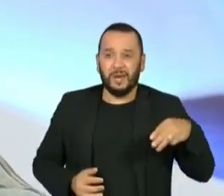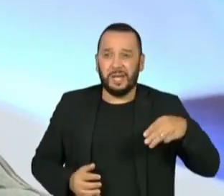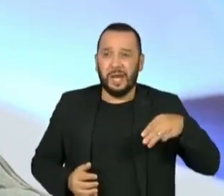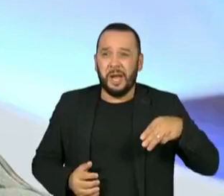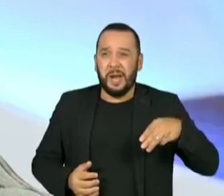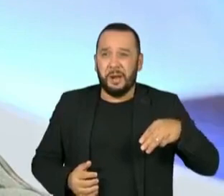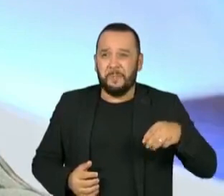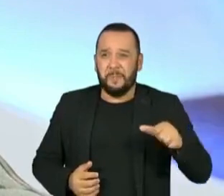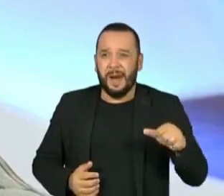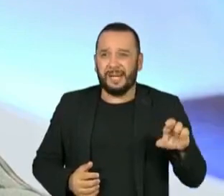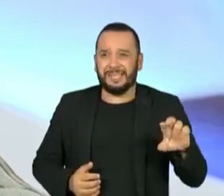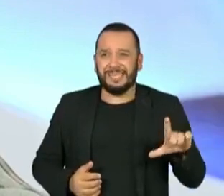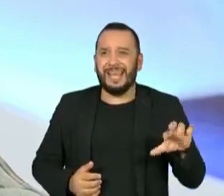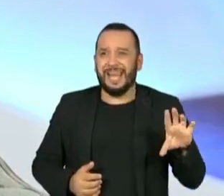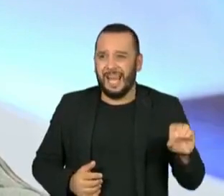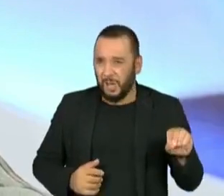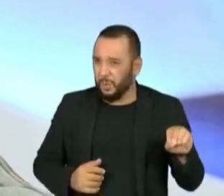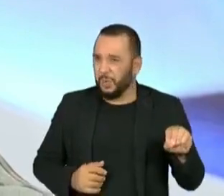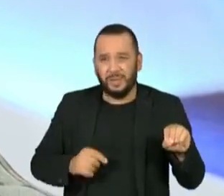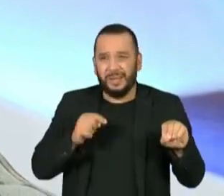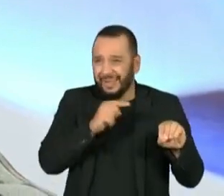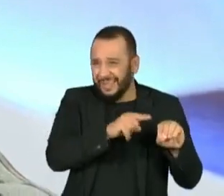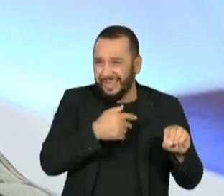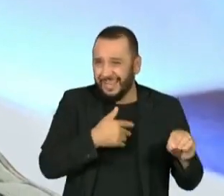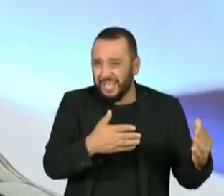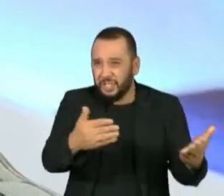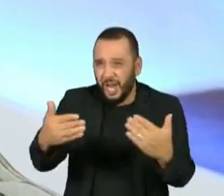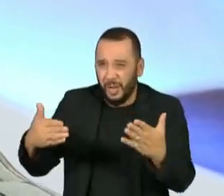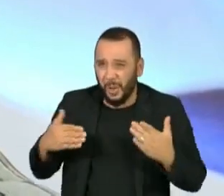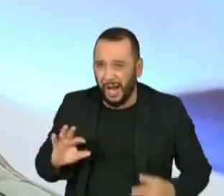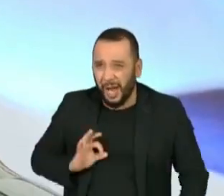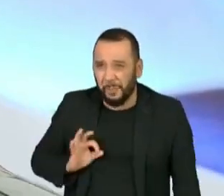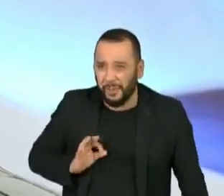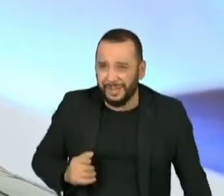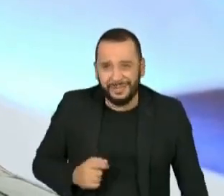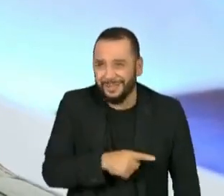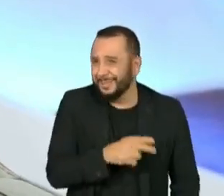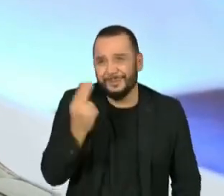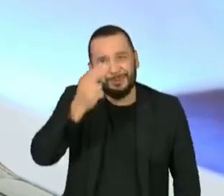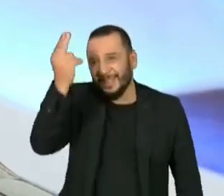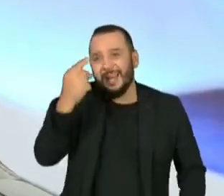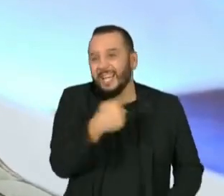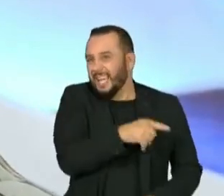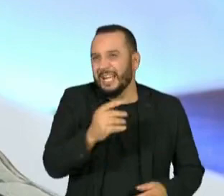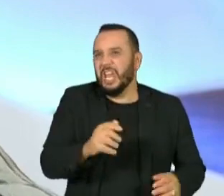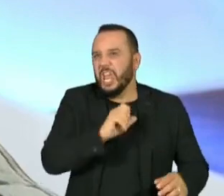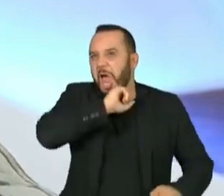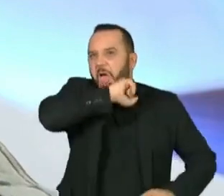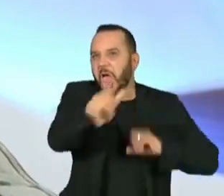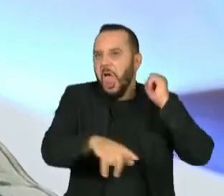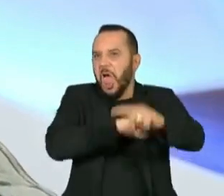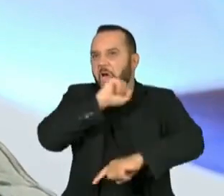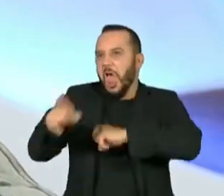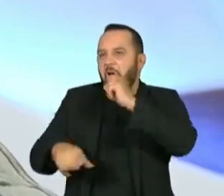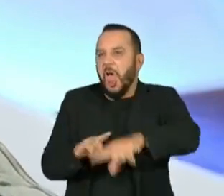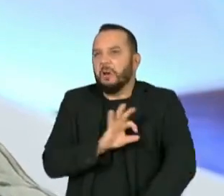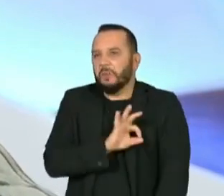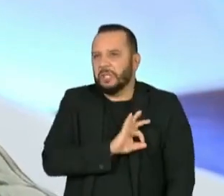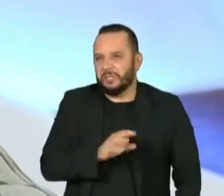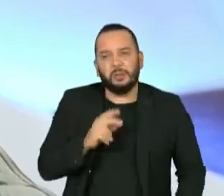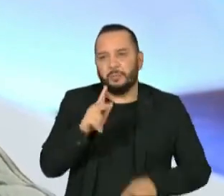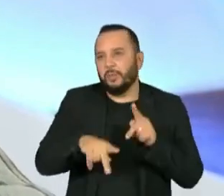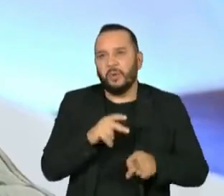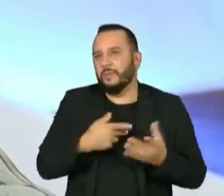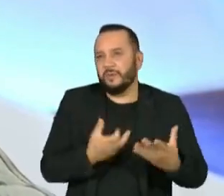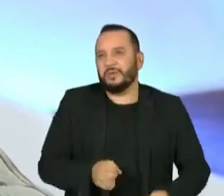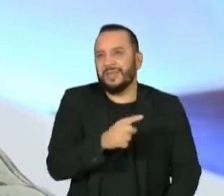em relação à segurança pública, que ele tenha capacidade de construir isso. Ou não me parece que a população vai entender